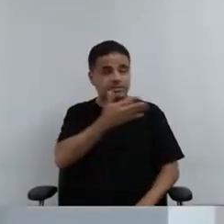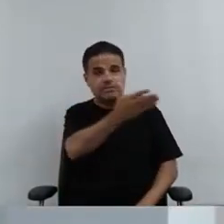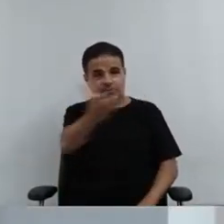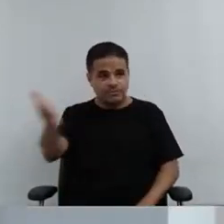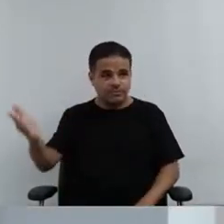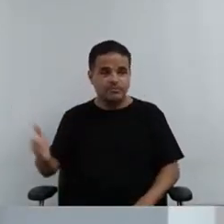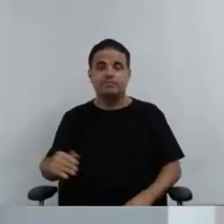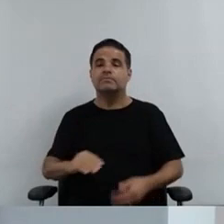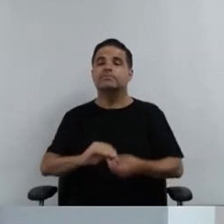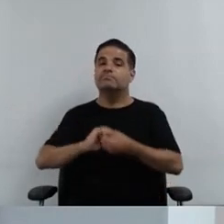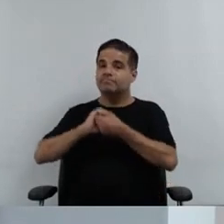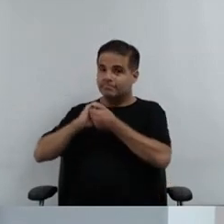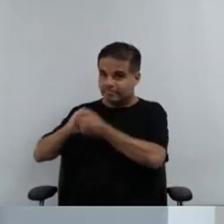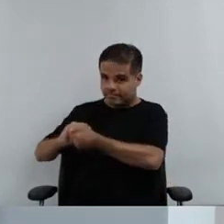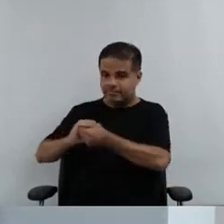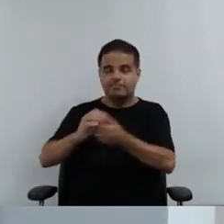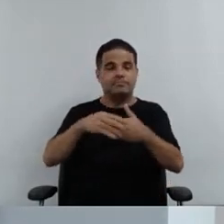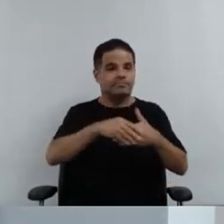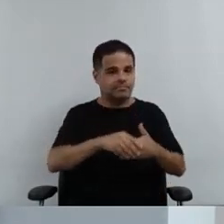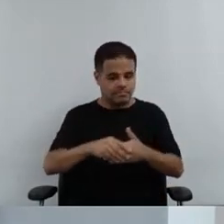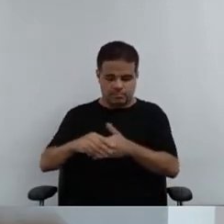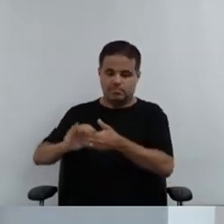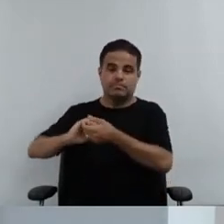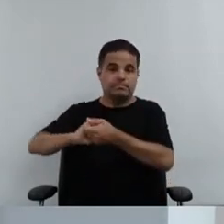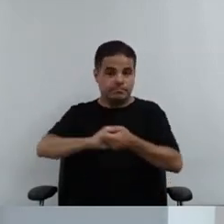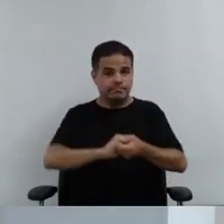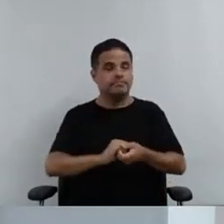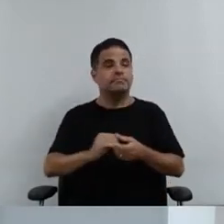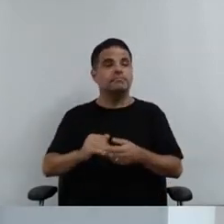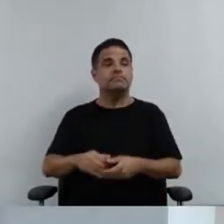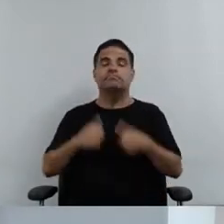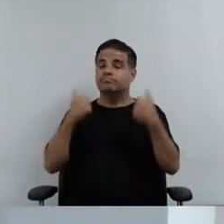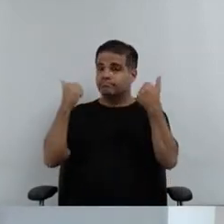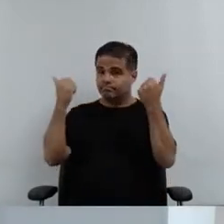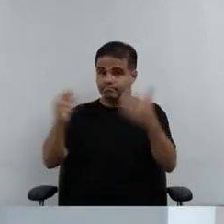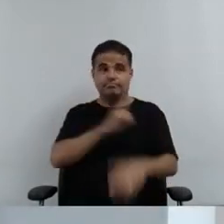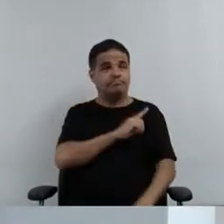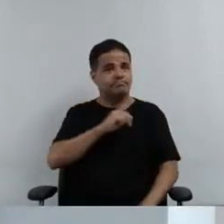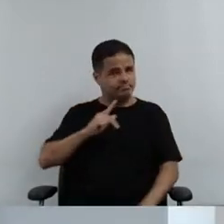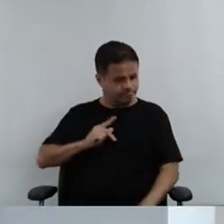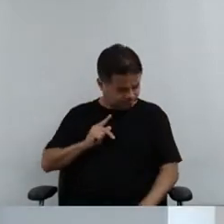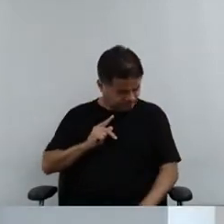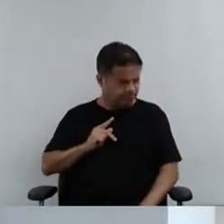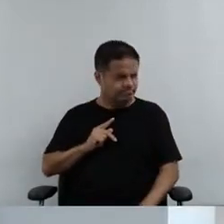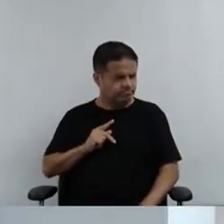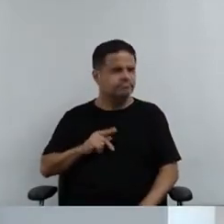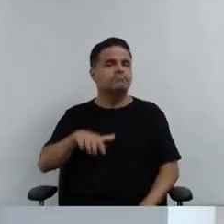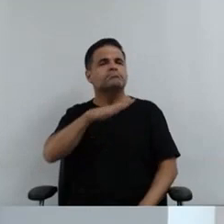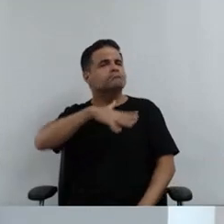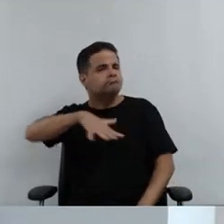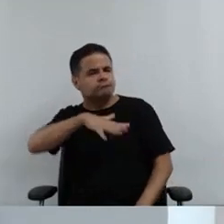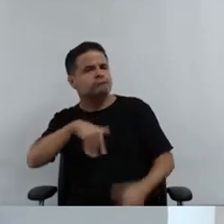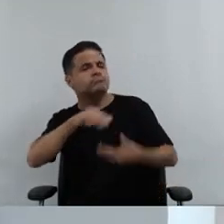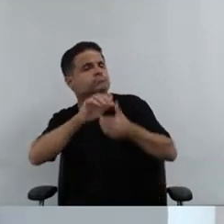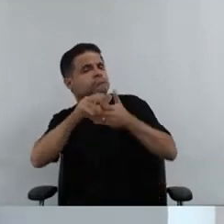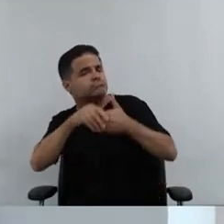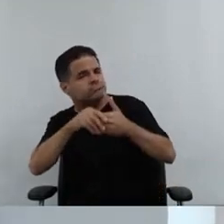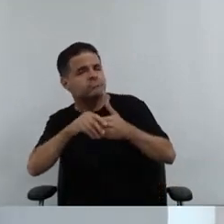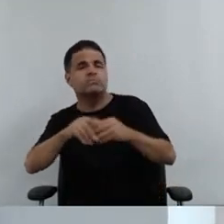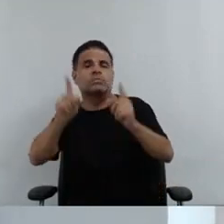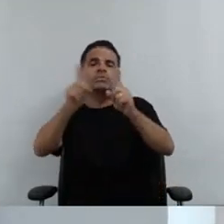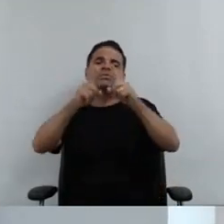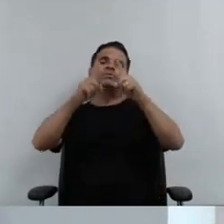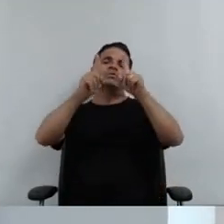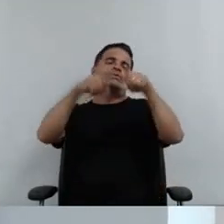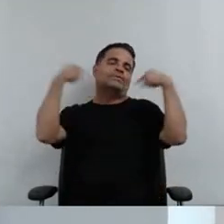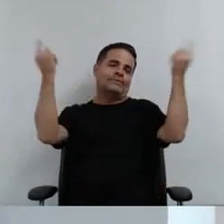todos, cumprimento o conselho, faço na pessoa do excelentíssimo Defensor Público Geral, cumprimento a todos os